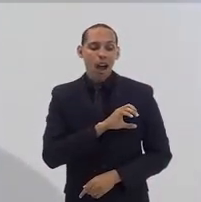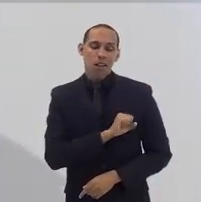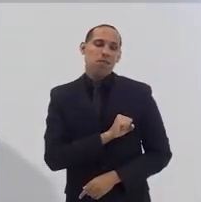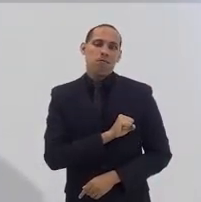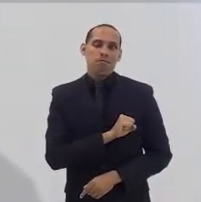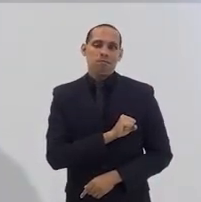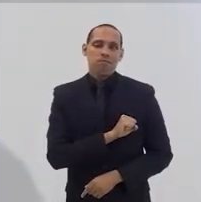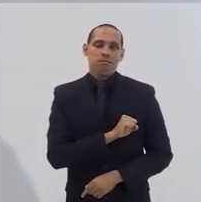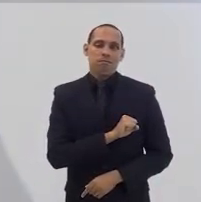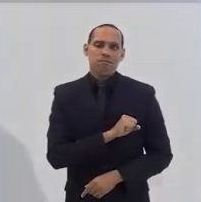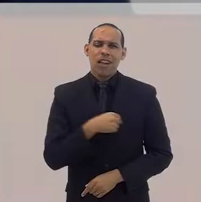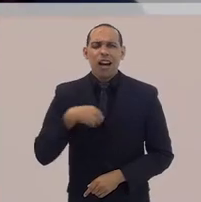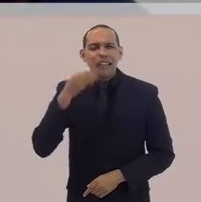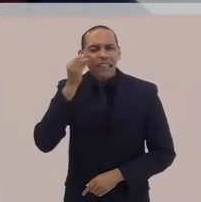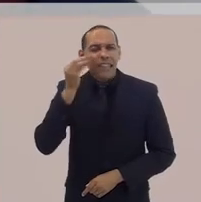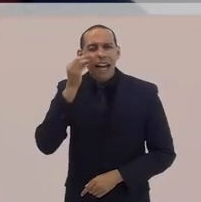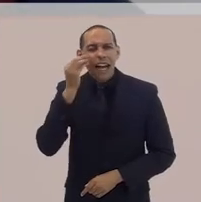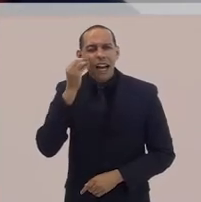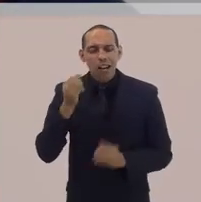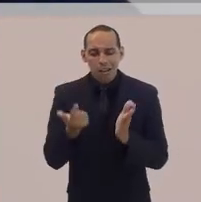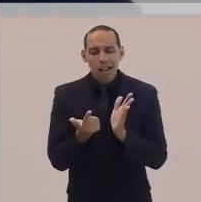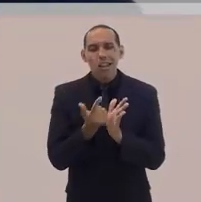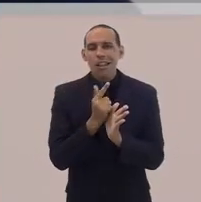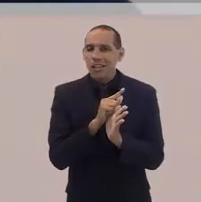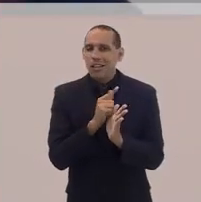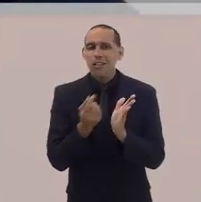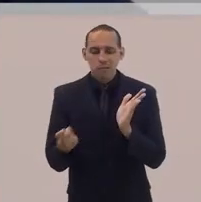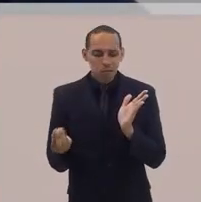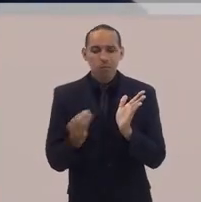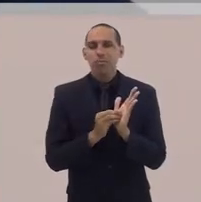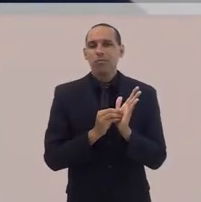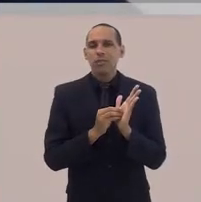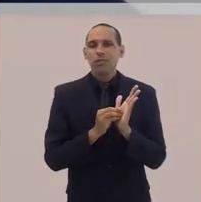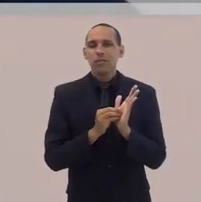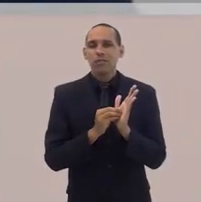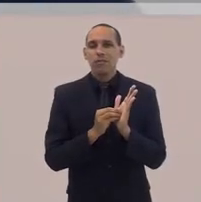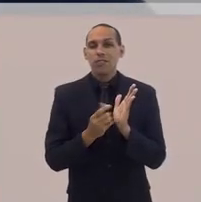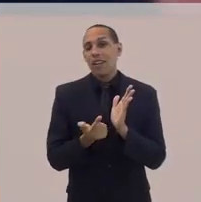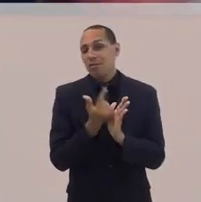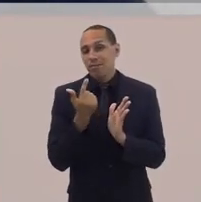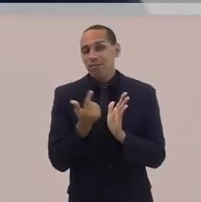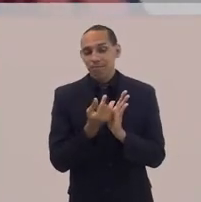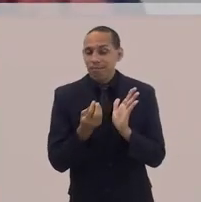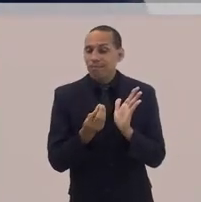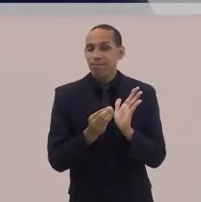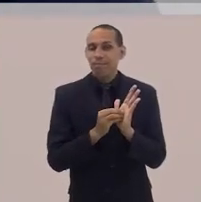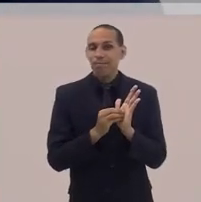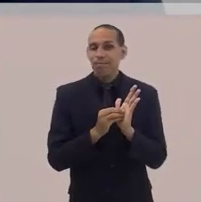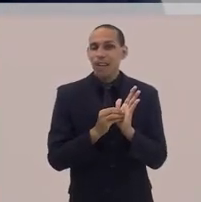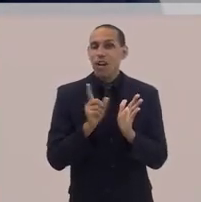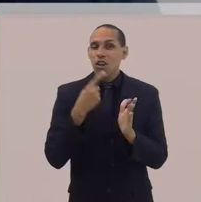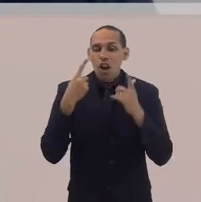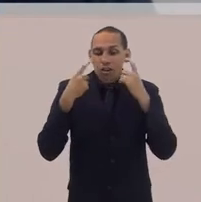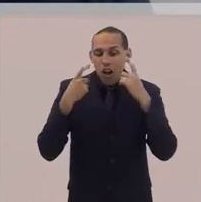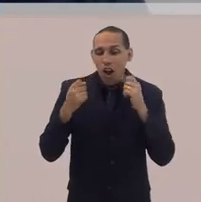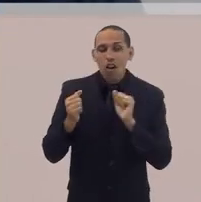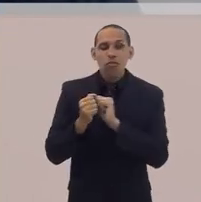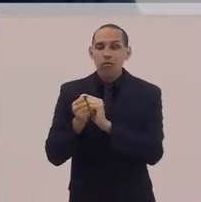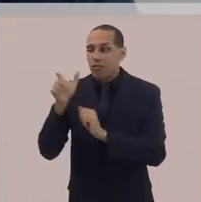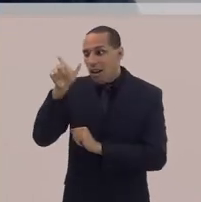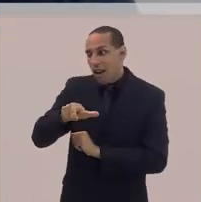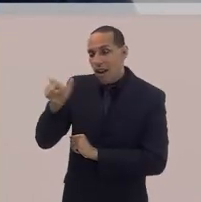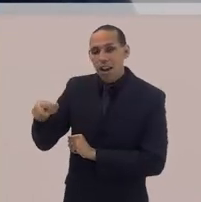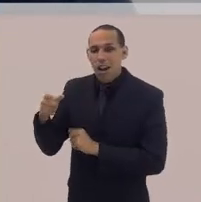amorosa. Isso que eu tento falar no livro. O amor é uma atitude que me faz chorar com quem está chorando